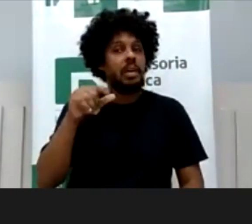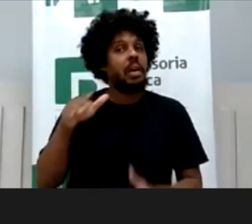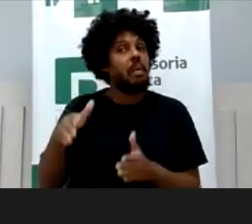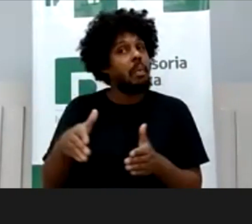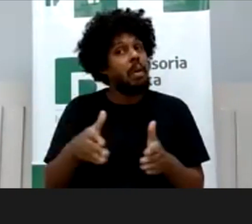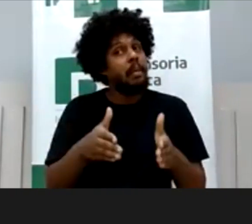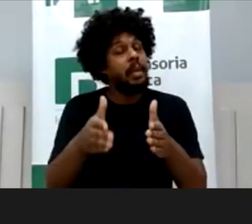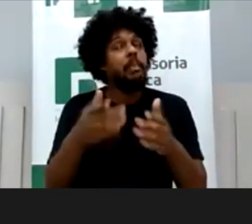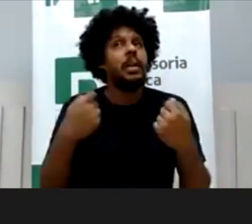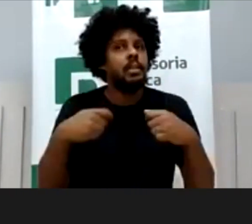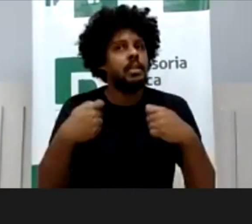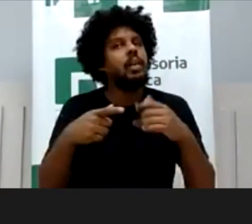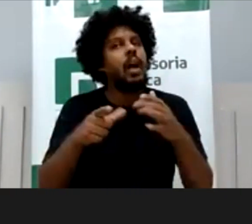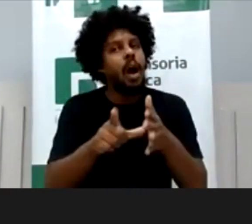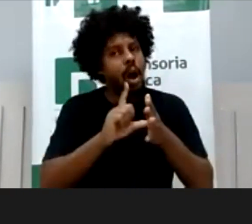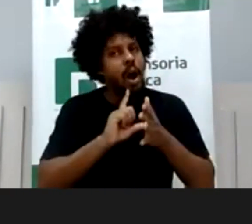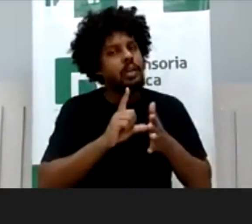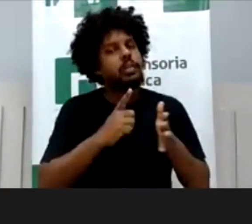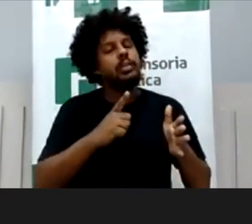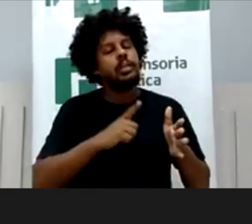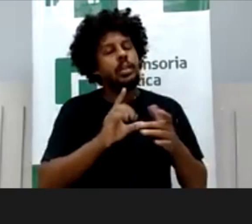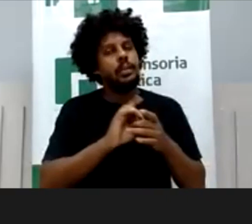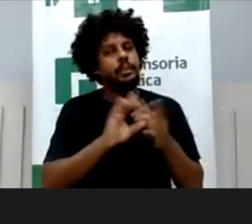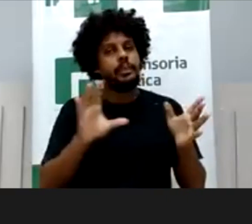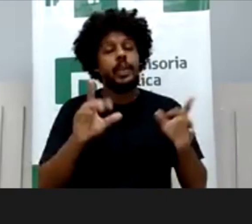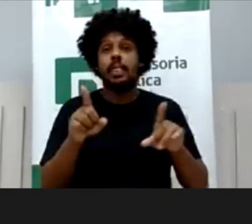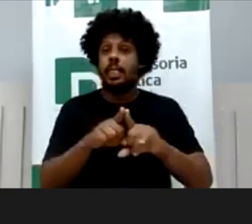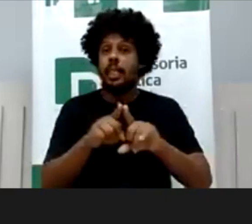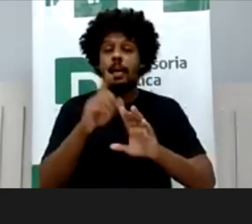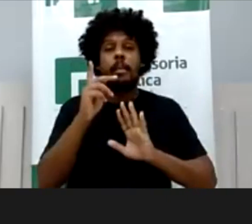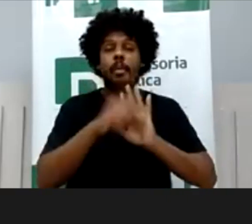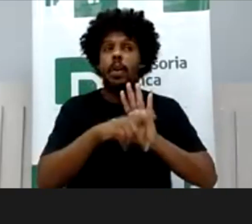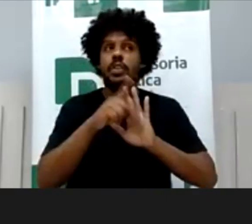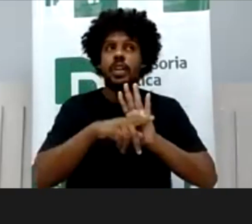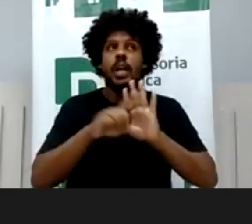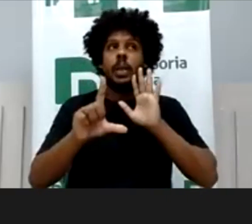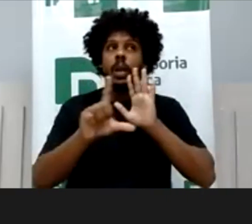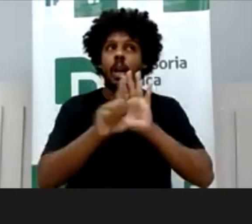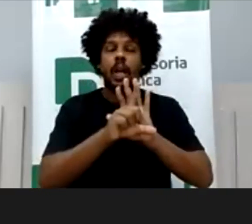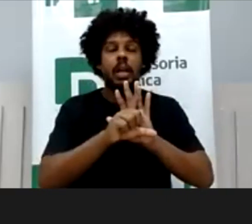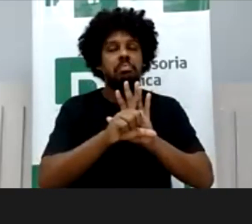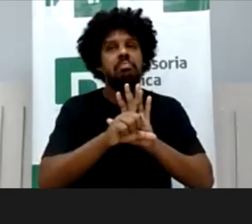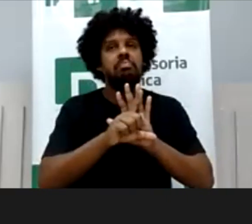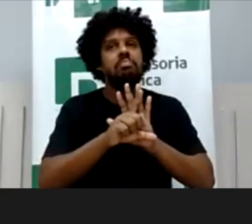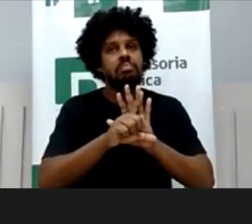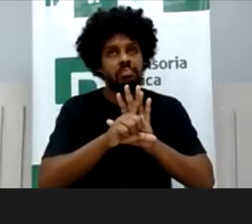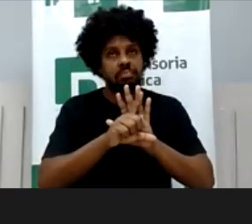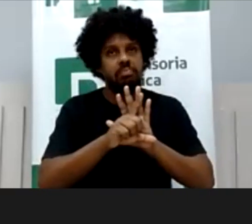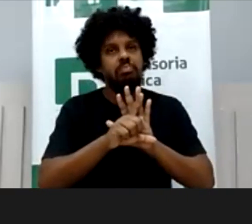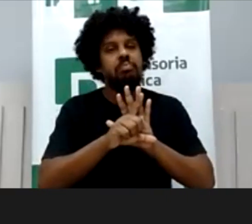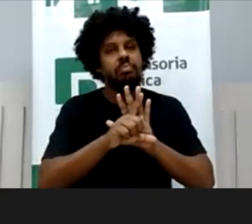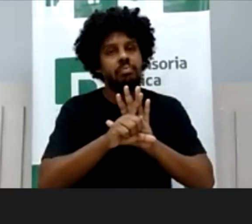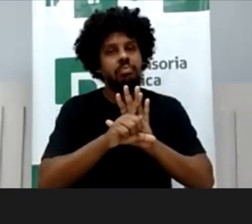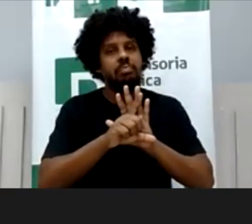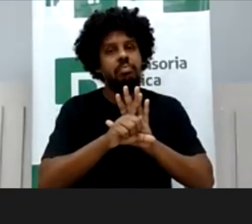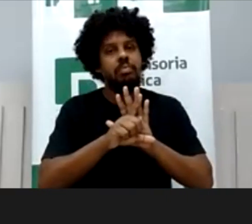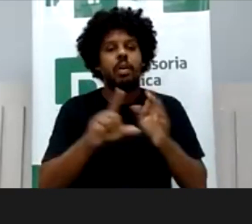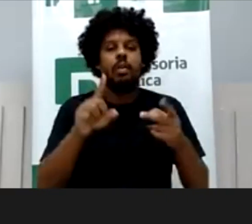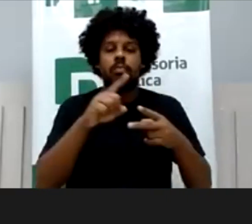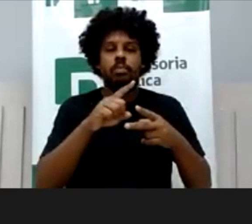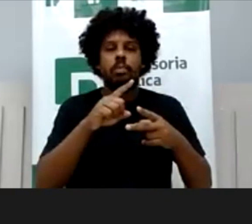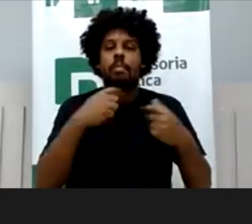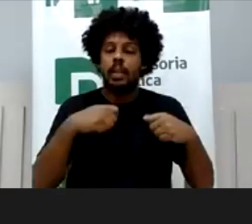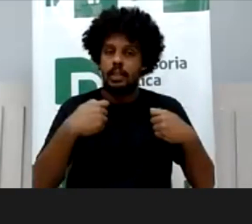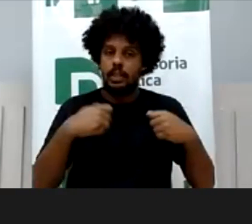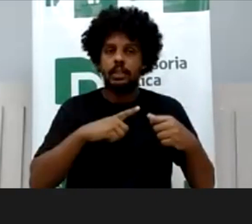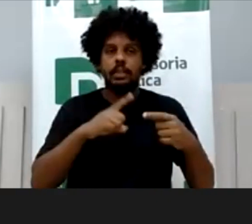coisa, doutora, com relação a projeto de lei, a gente não vê, eu achei dois projetos de lei, né, um indo para a criminalização e eu não